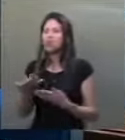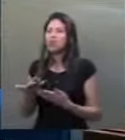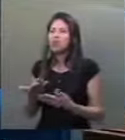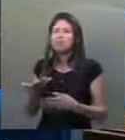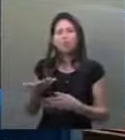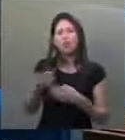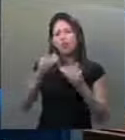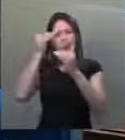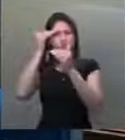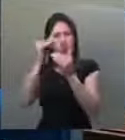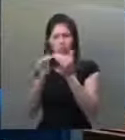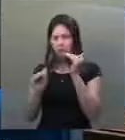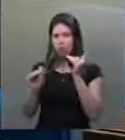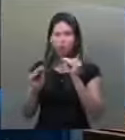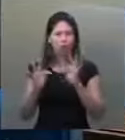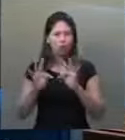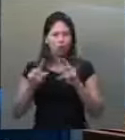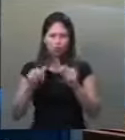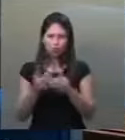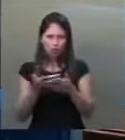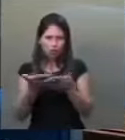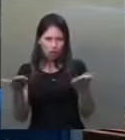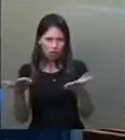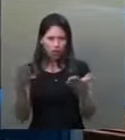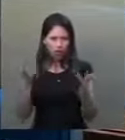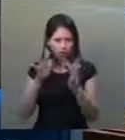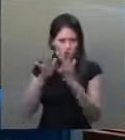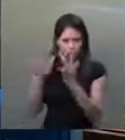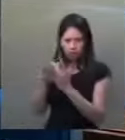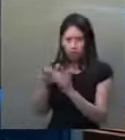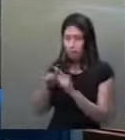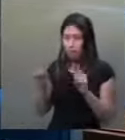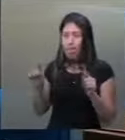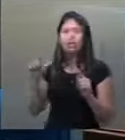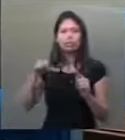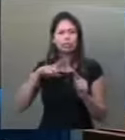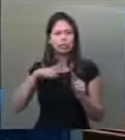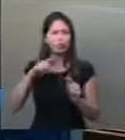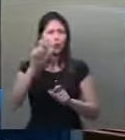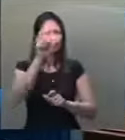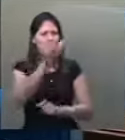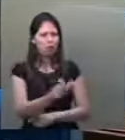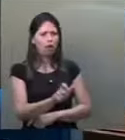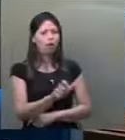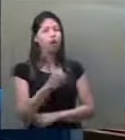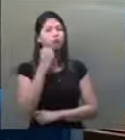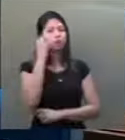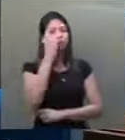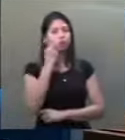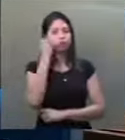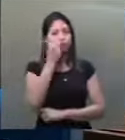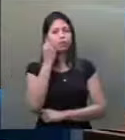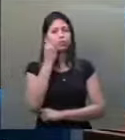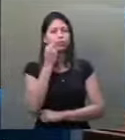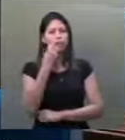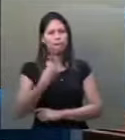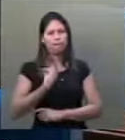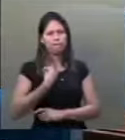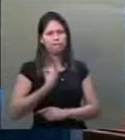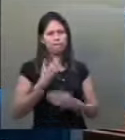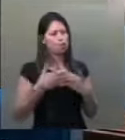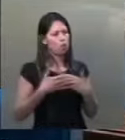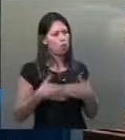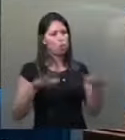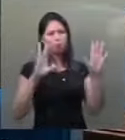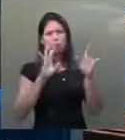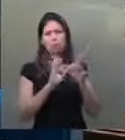era colocar um senador, que tem uma vida pública ficha limpa, uma pessoa que